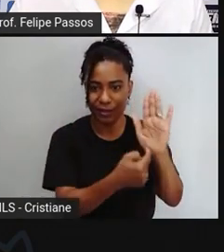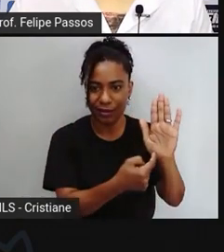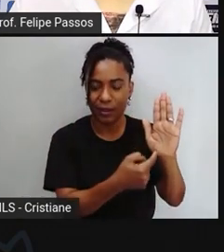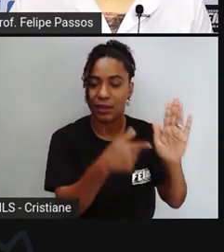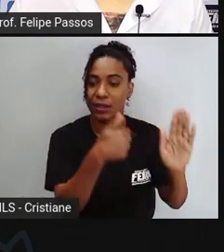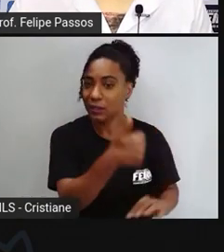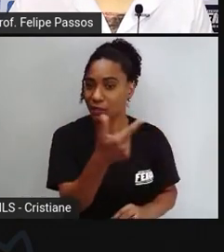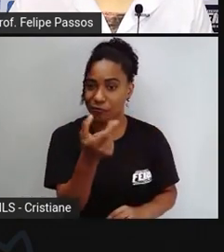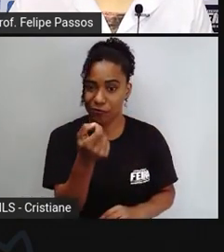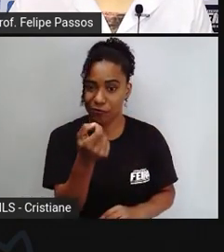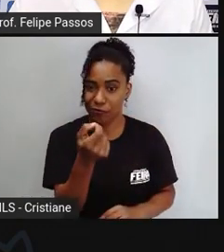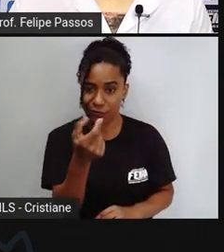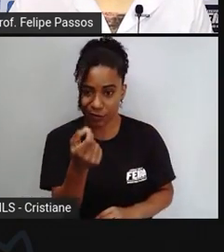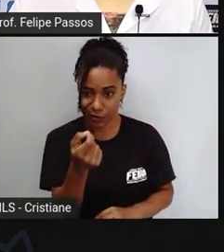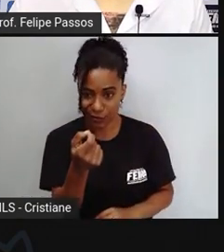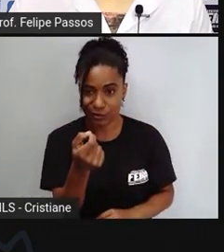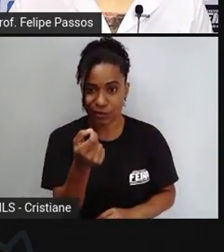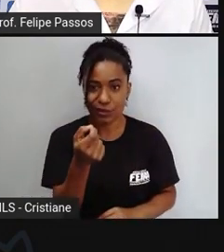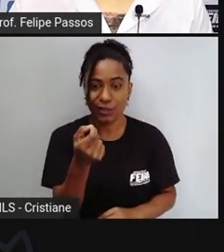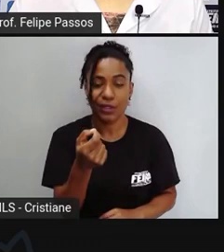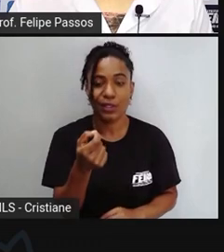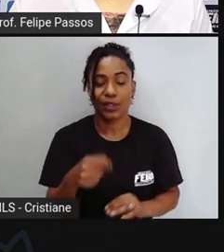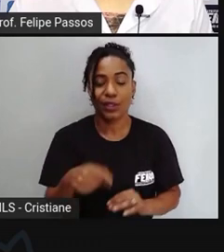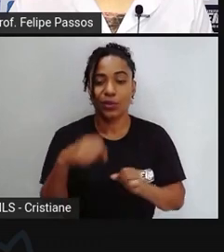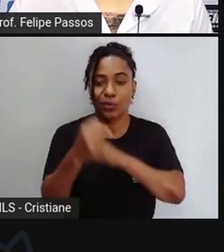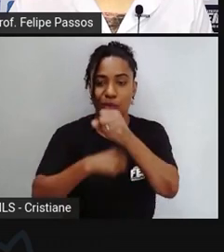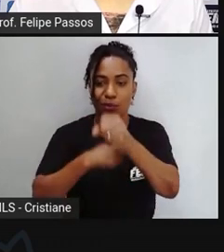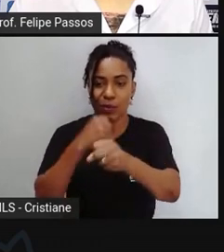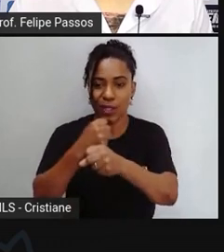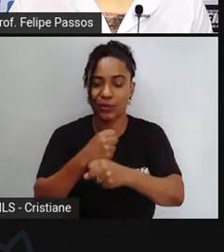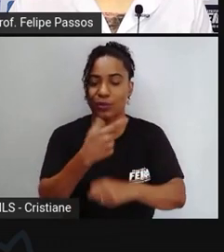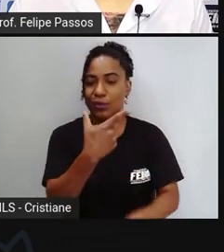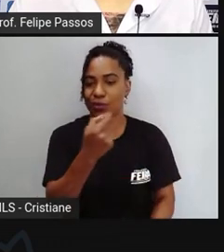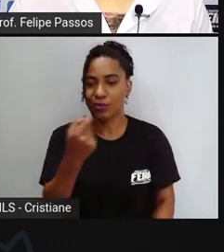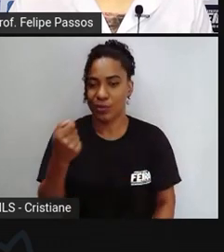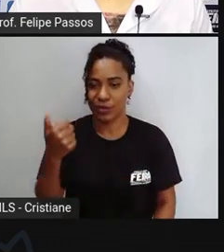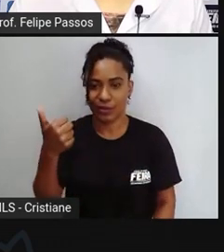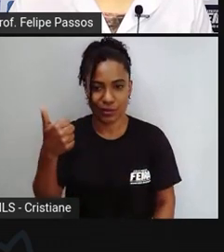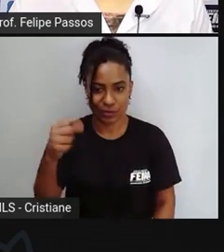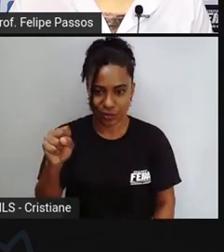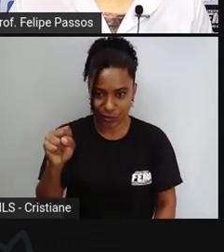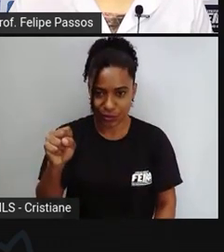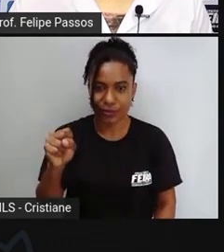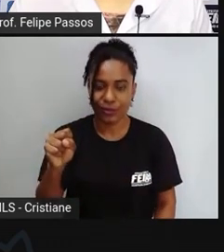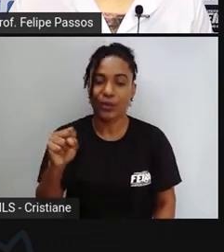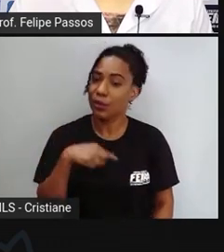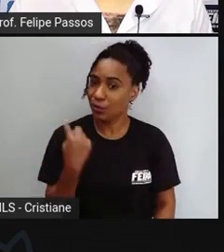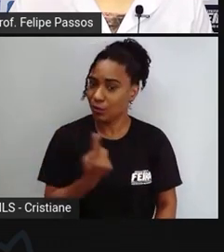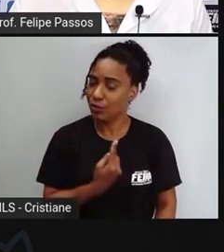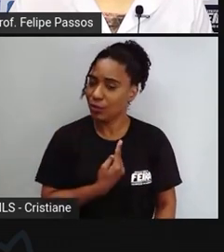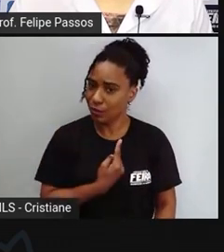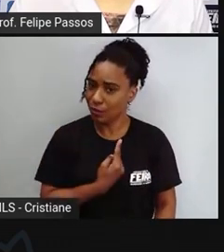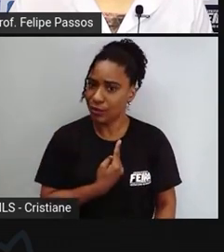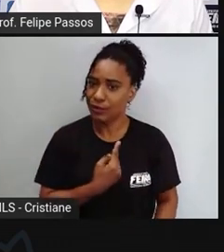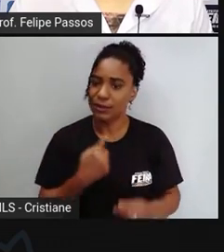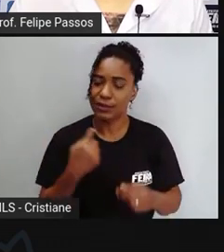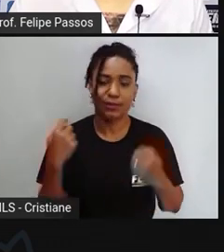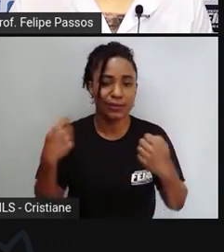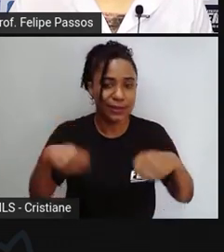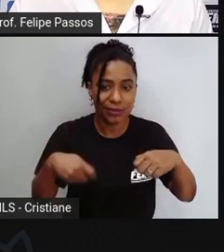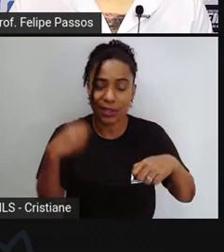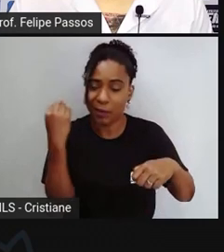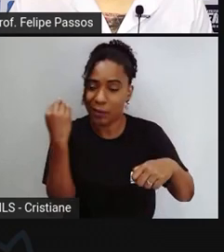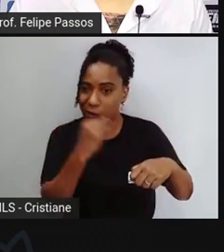de 2018 podemos aproveitar